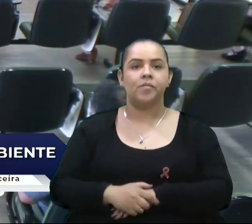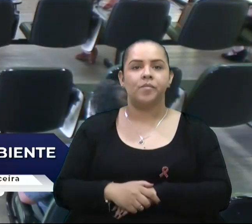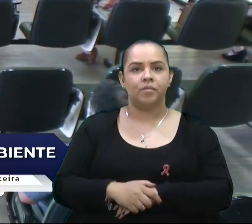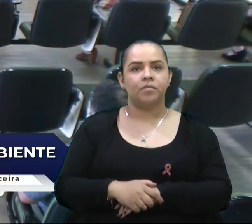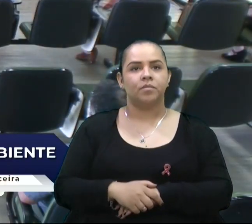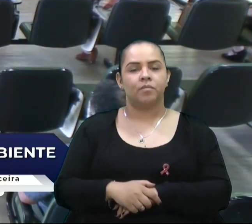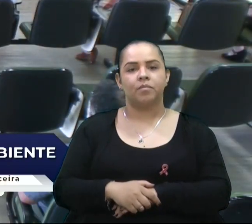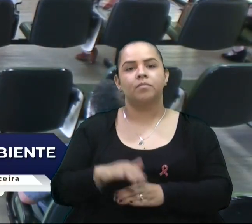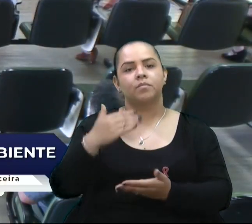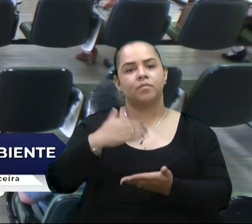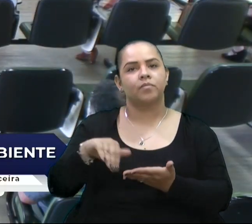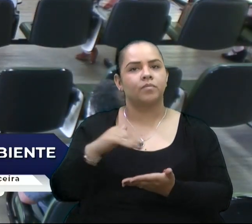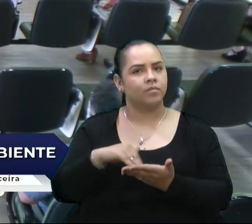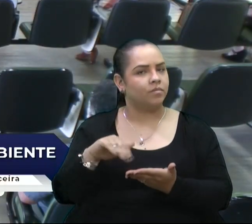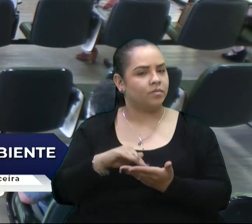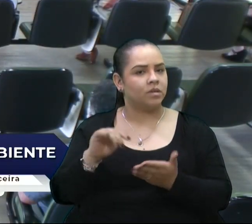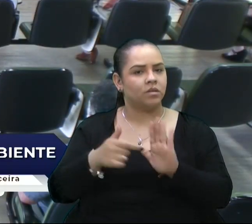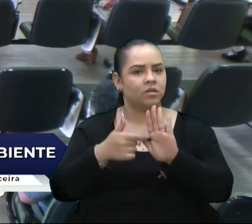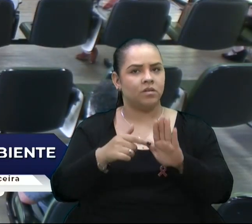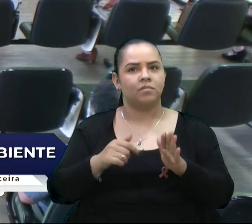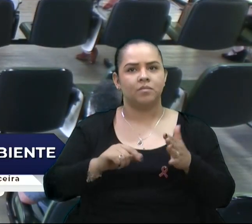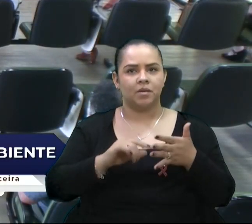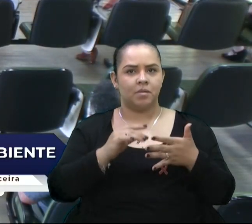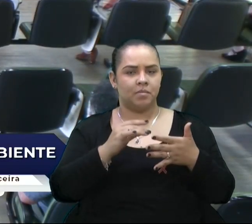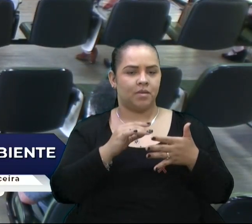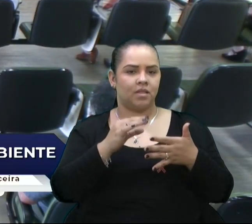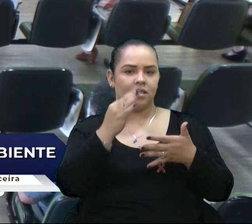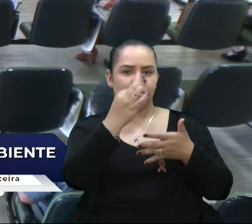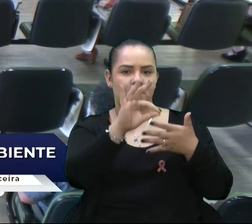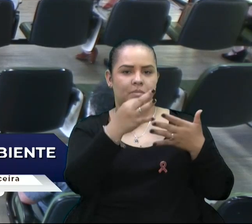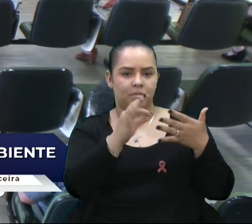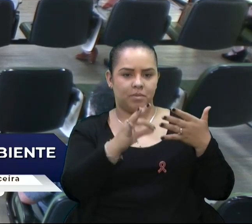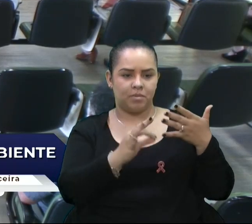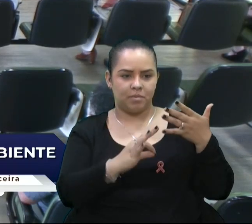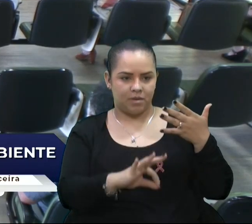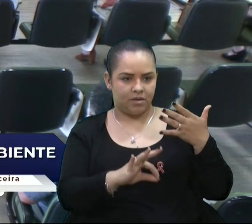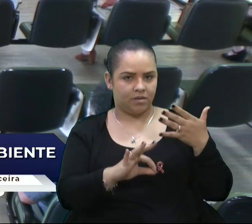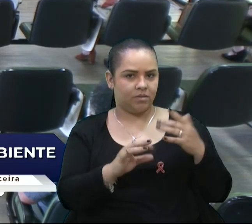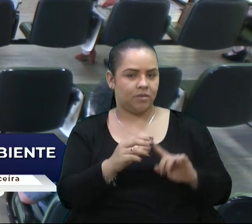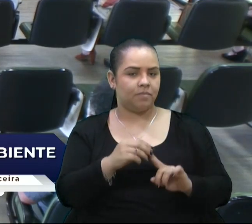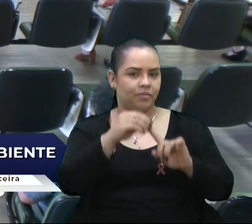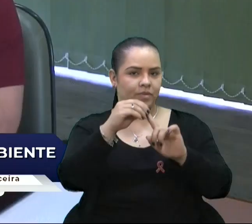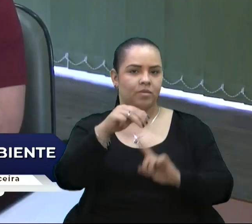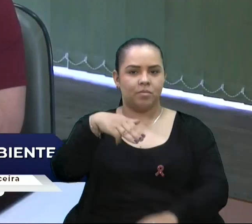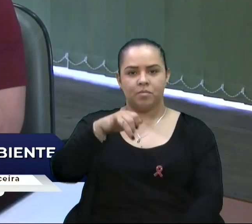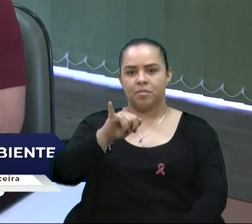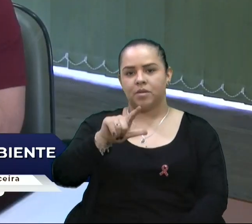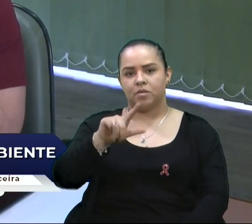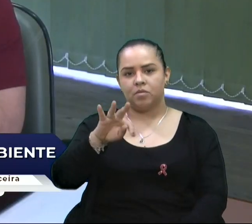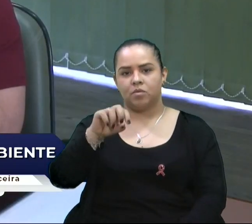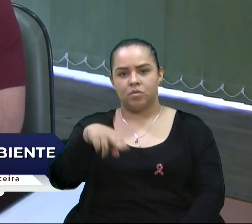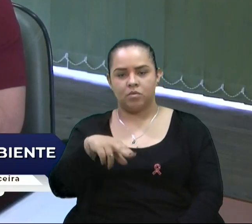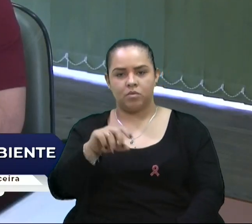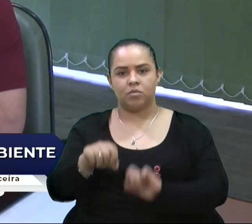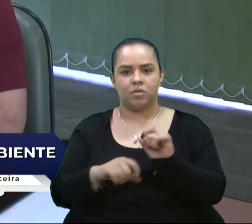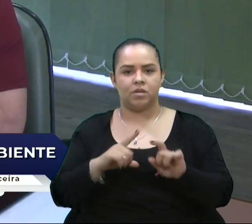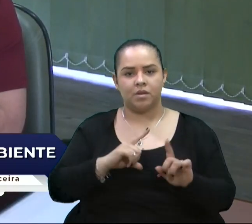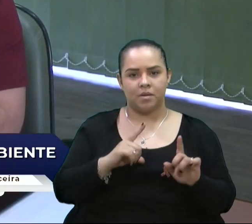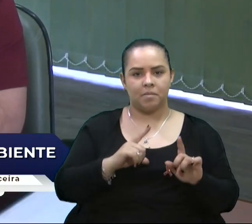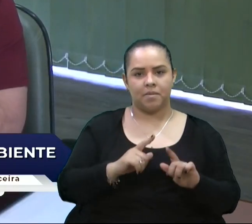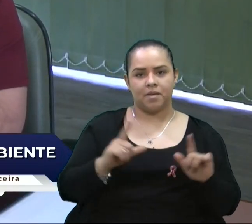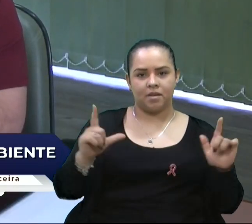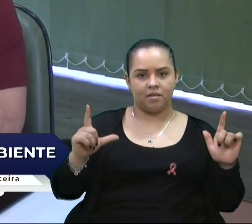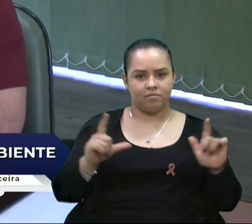secretária. Foi mostrado vários itens, principalmente pelo Milton, questão da média e alta complexidade.